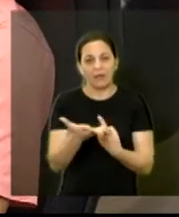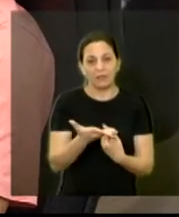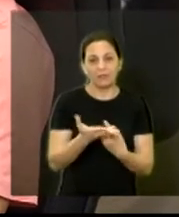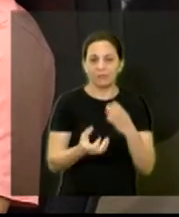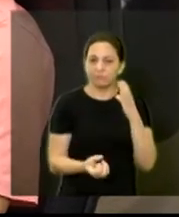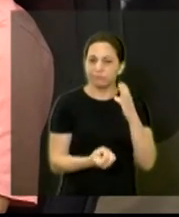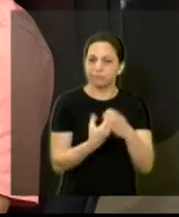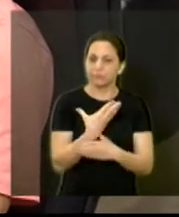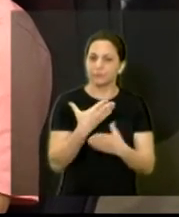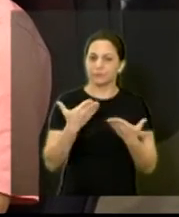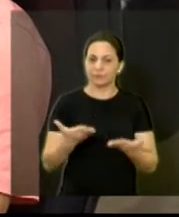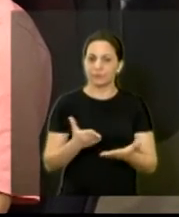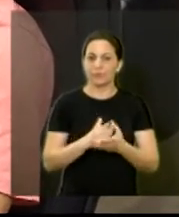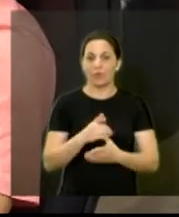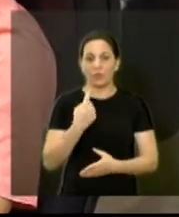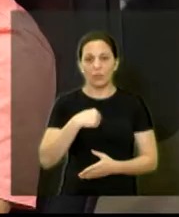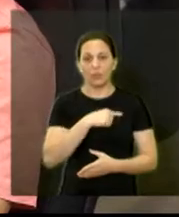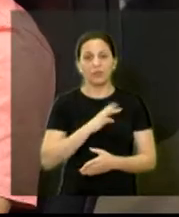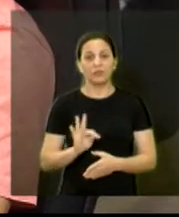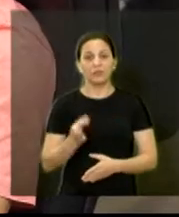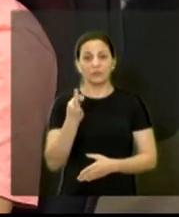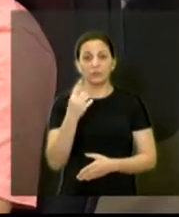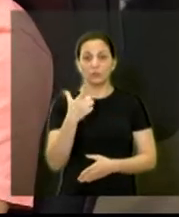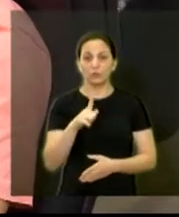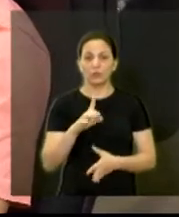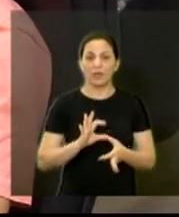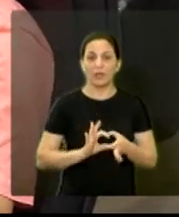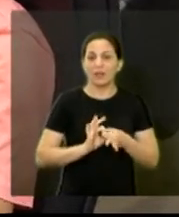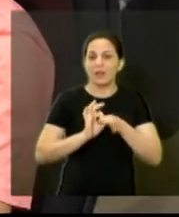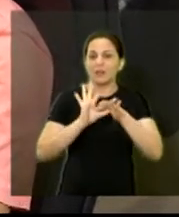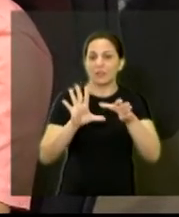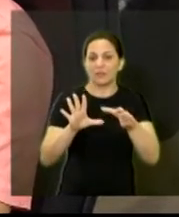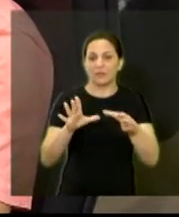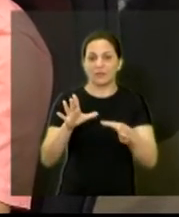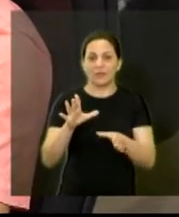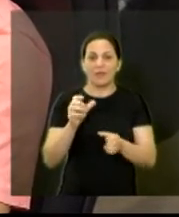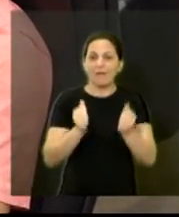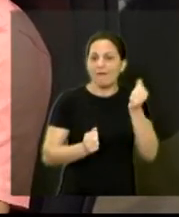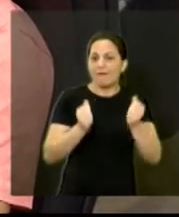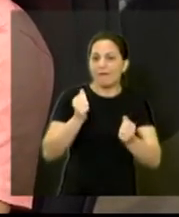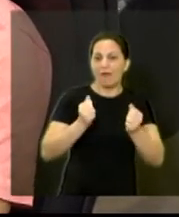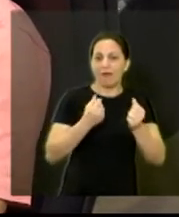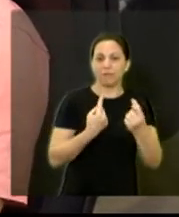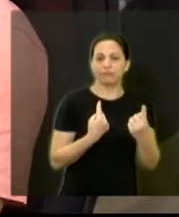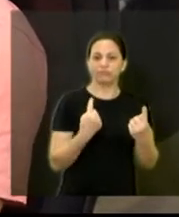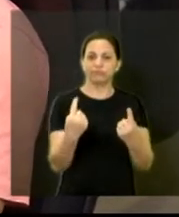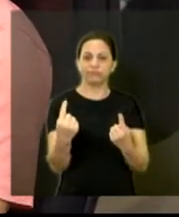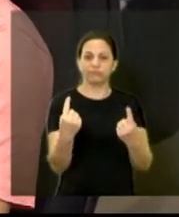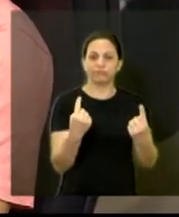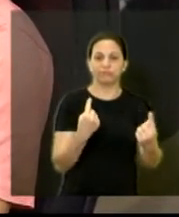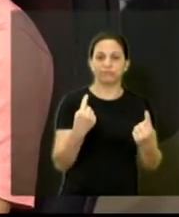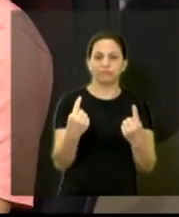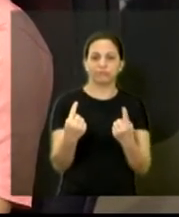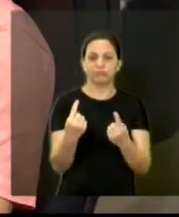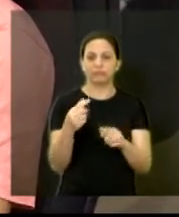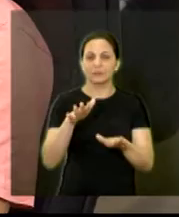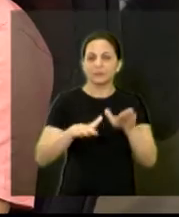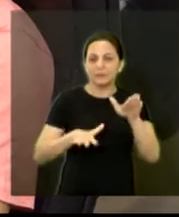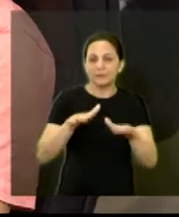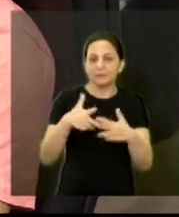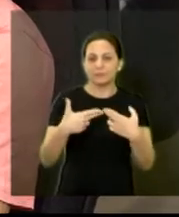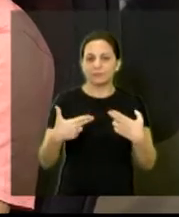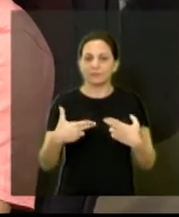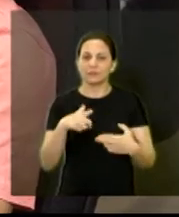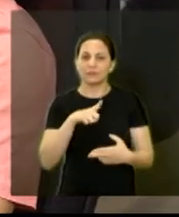nós como técnicos não temos disponibilidade de veículo para sair muitas vezes quando